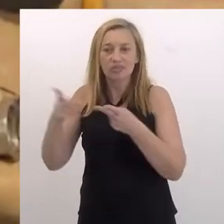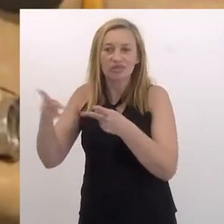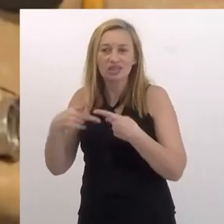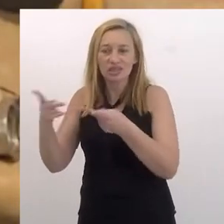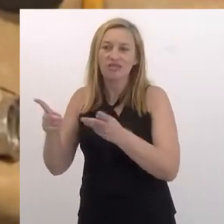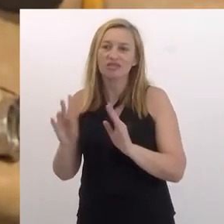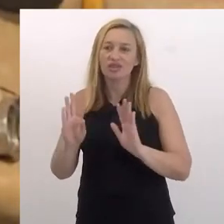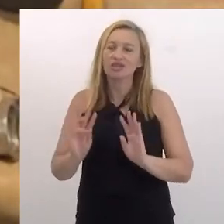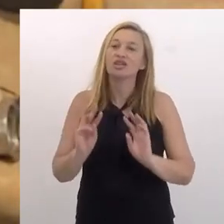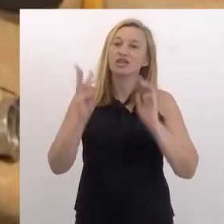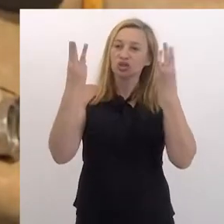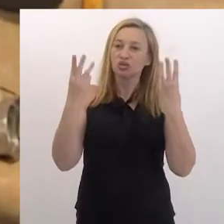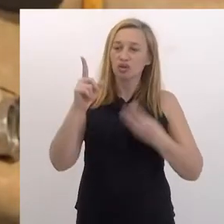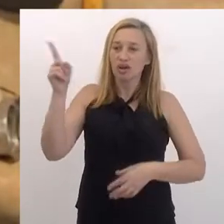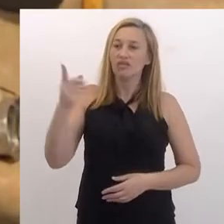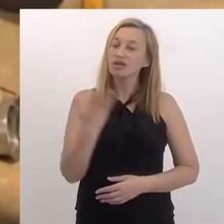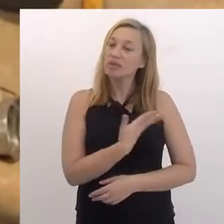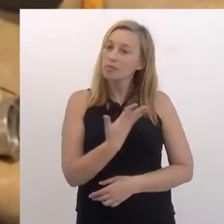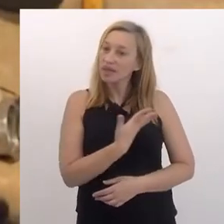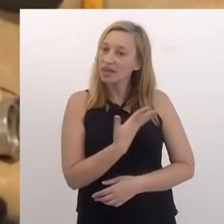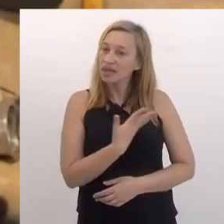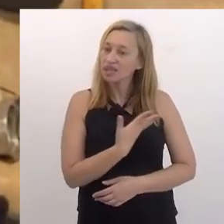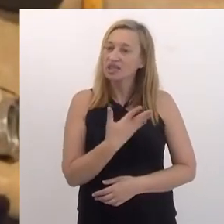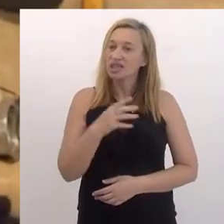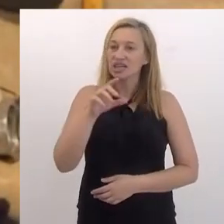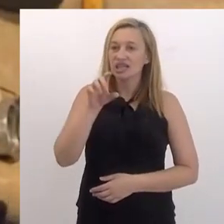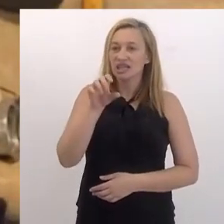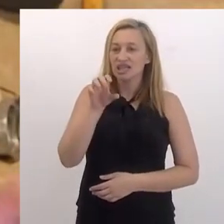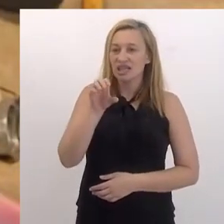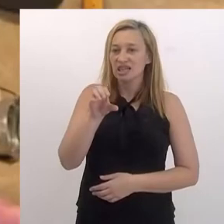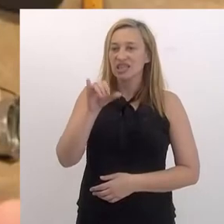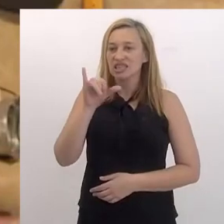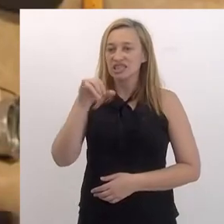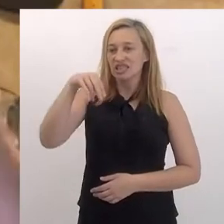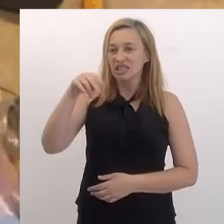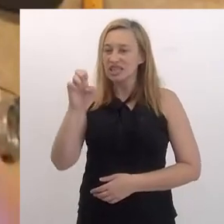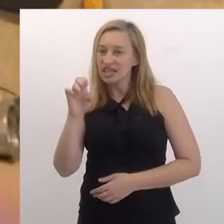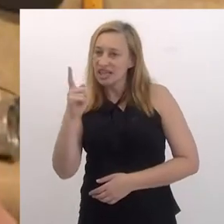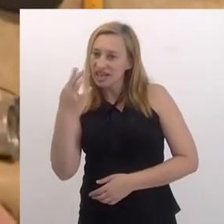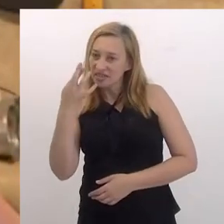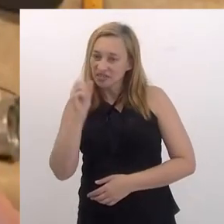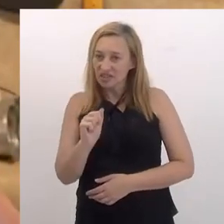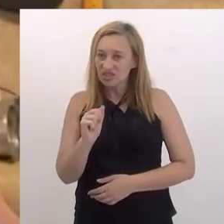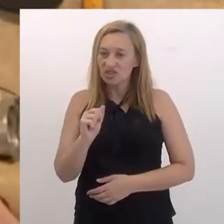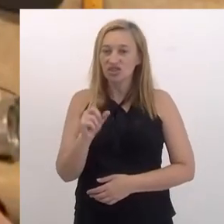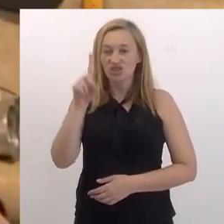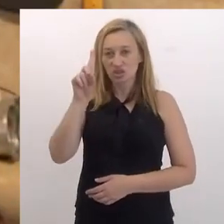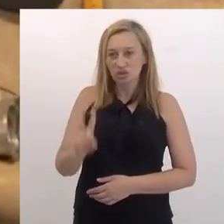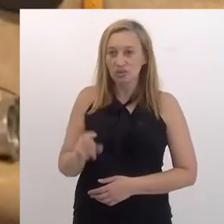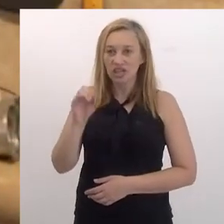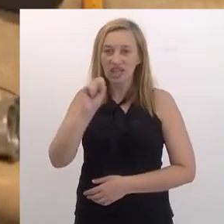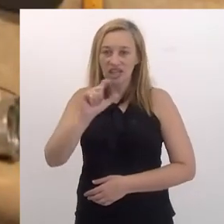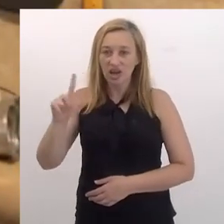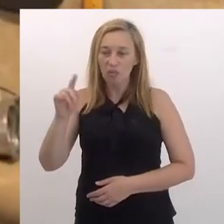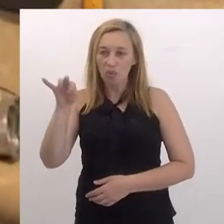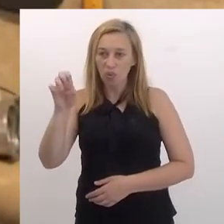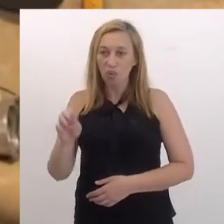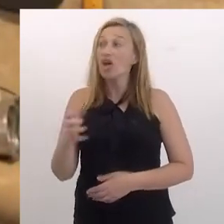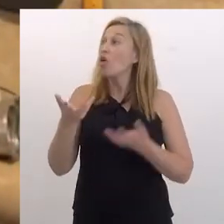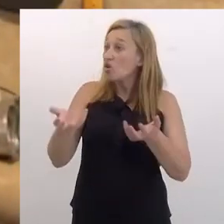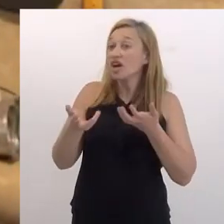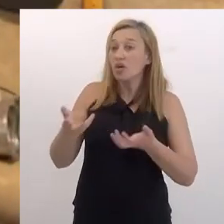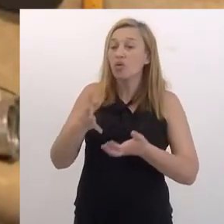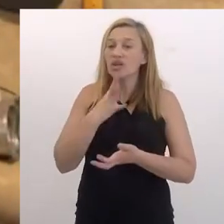show. E aí eu fiquei amiga do Antoine, que era um cinegrafista, o diretor do Canal Plus, não sei o quê. Aí